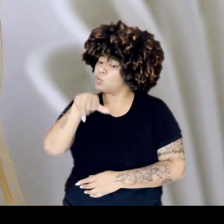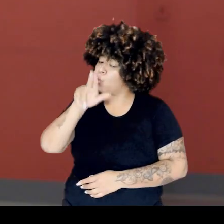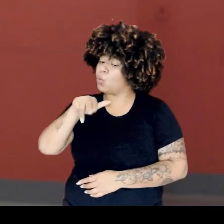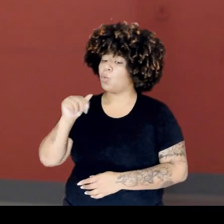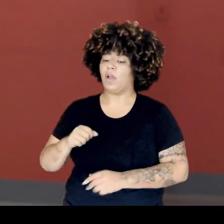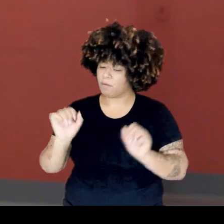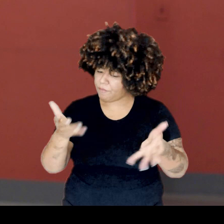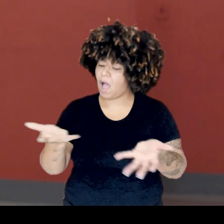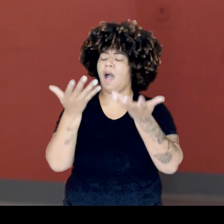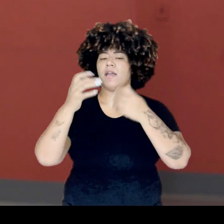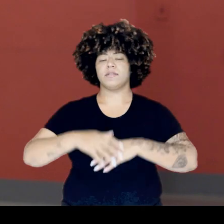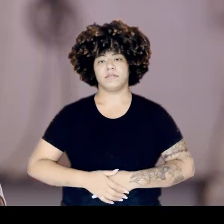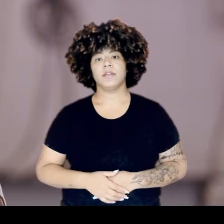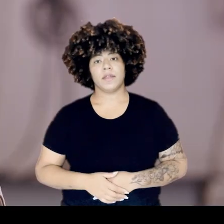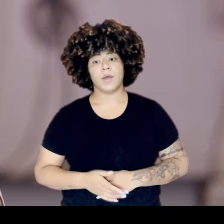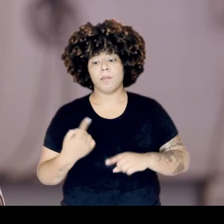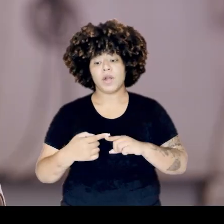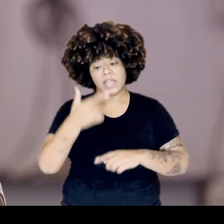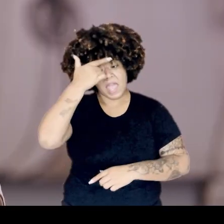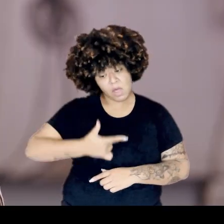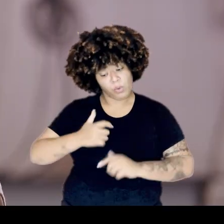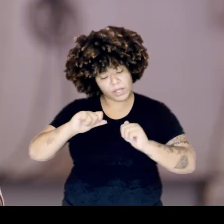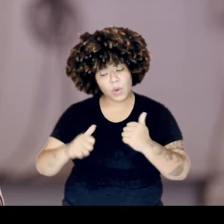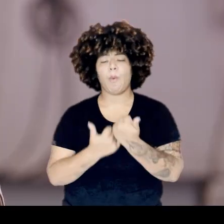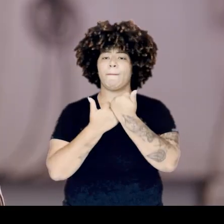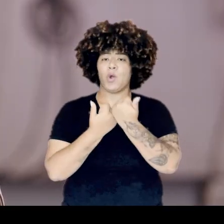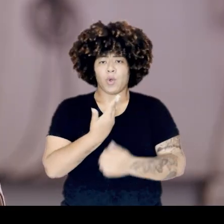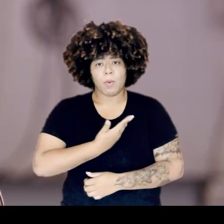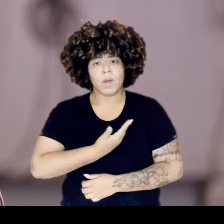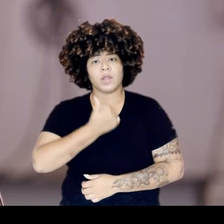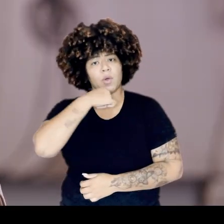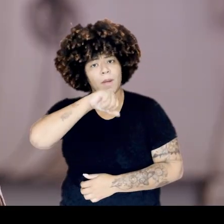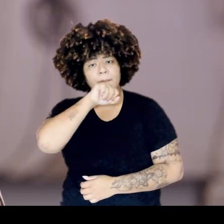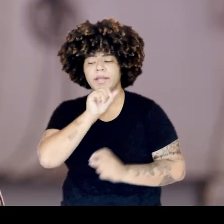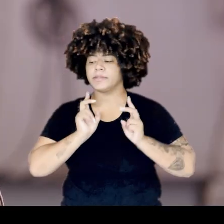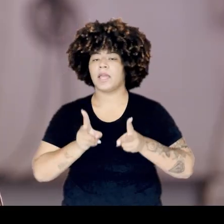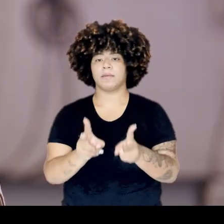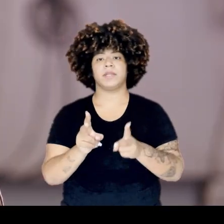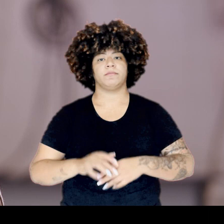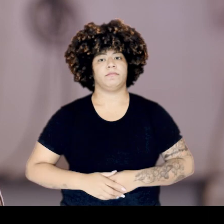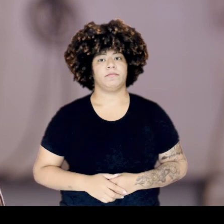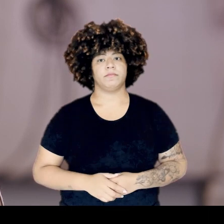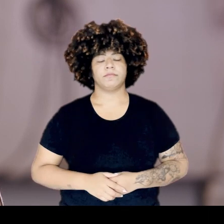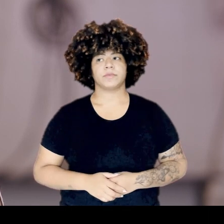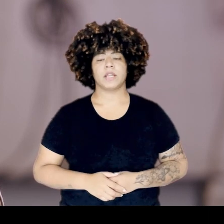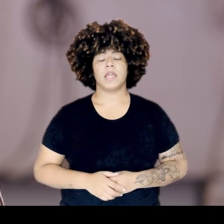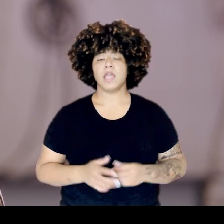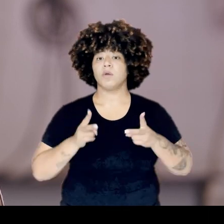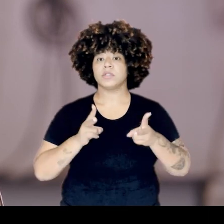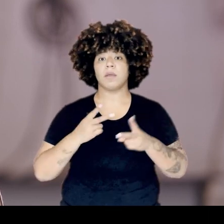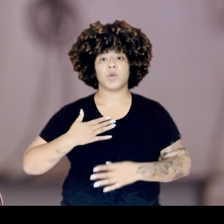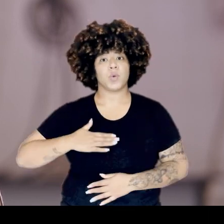Sempre falo isso, vai em frente, filha. Ela vai sempre contar comigo como mãe, como amiga. Ela sempre vai ter...